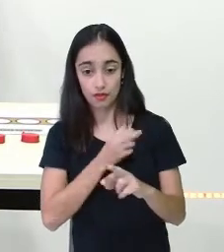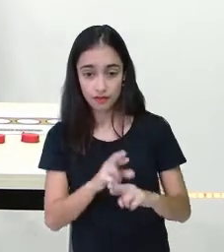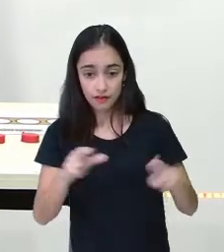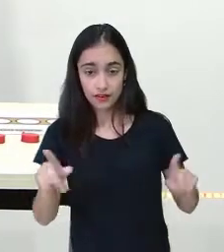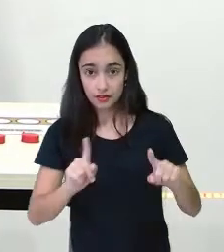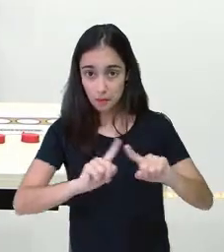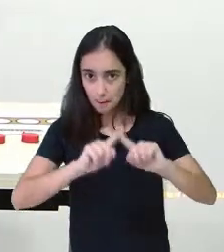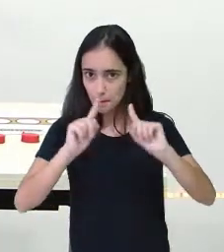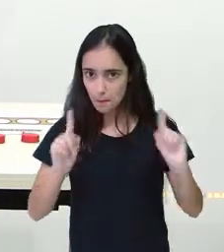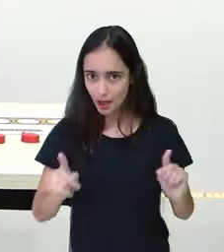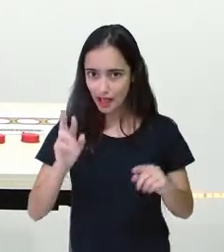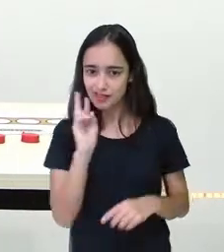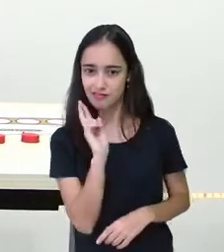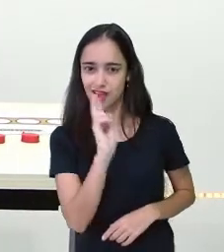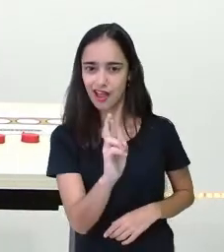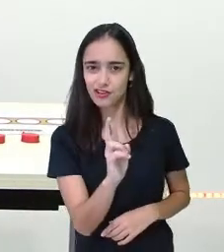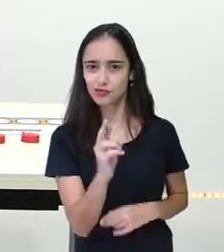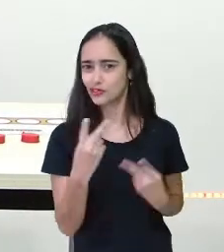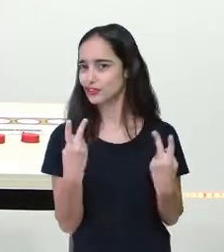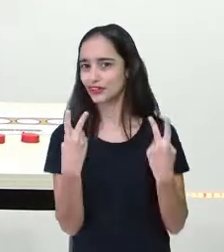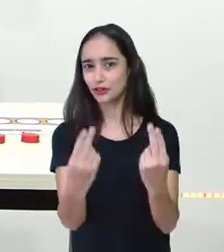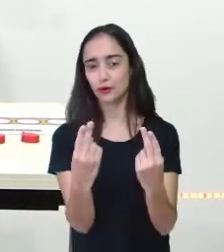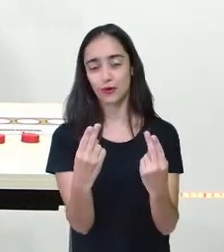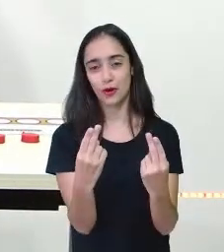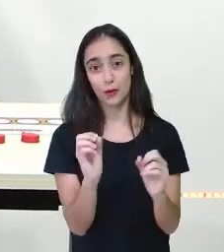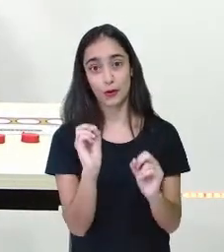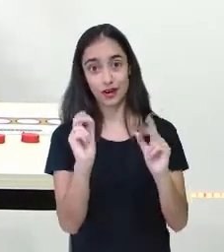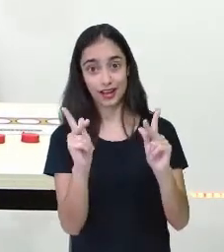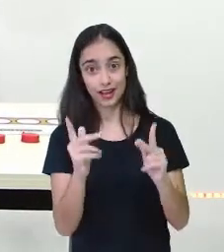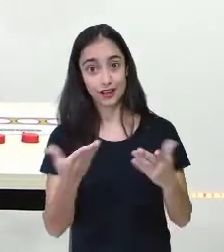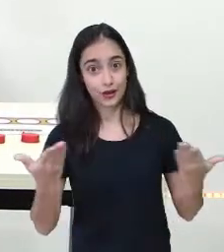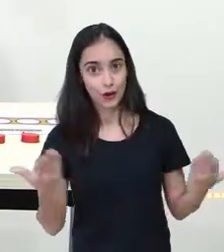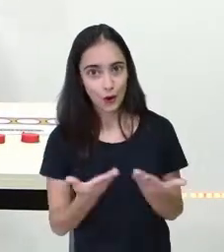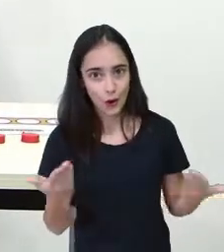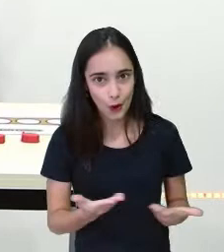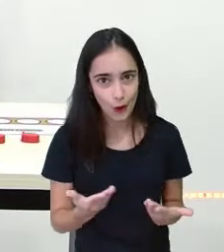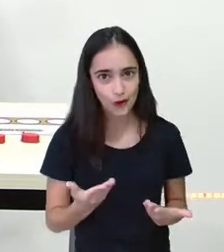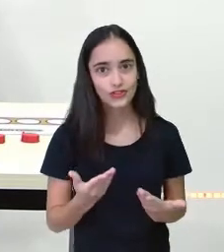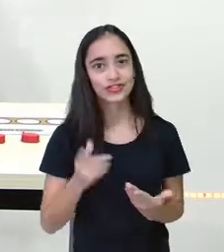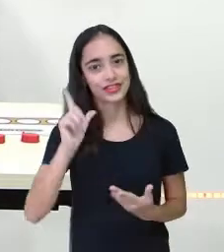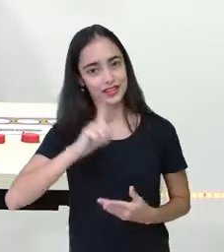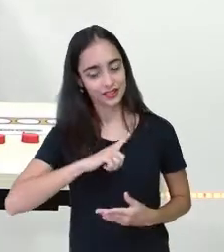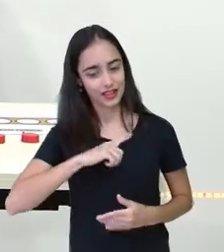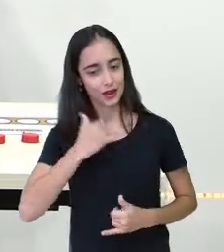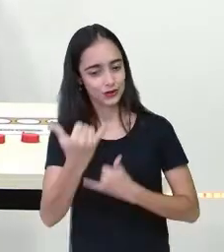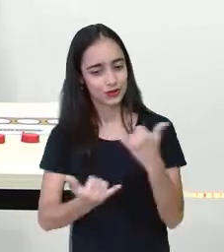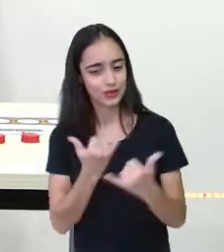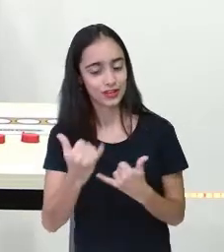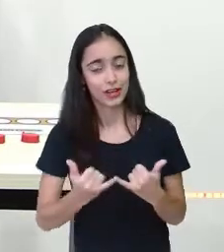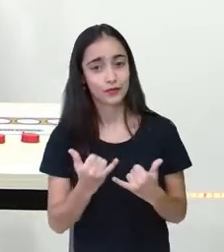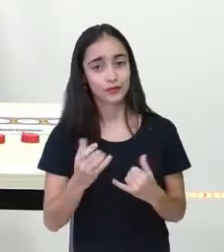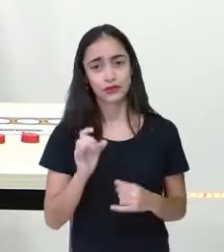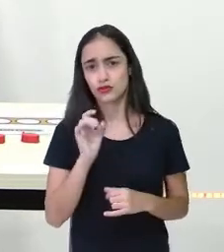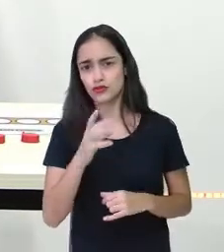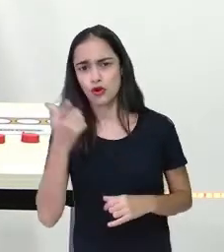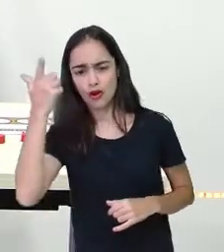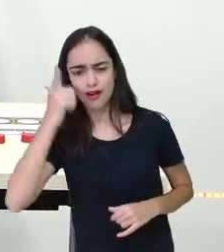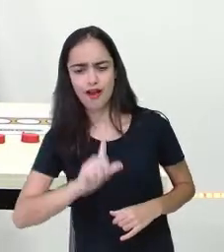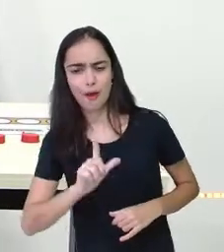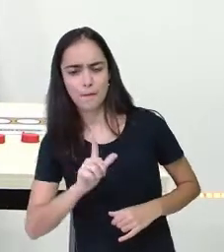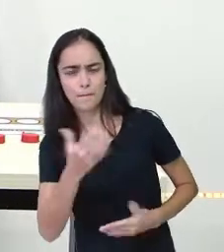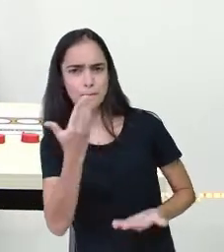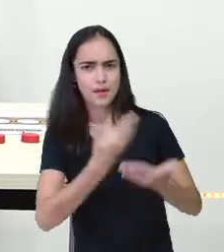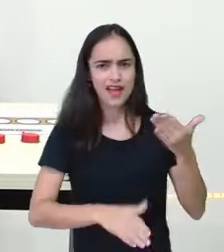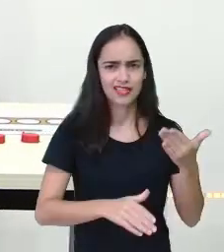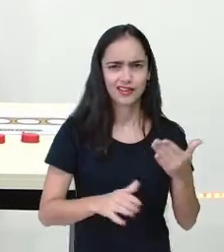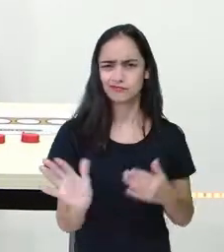a gente vai aprender com esse joguinho que eu trouxe hoje. Hoje nem tem ganhador e nem perdedor, tem só participantes. Aqui